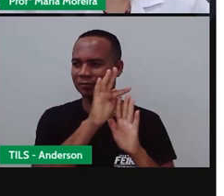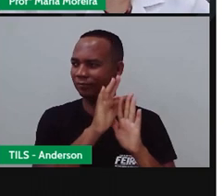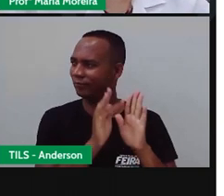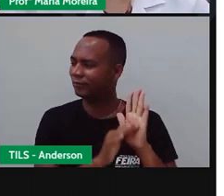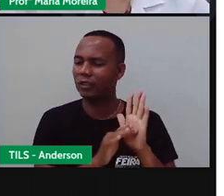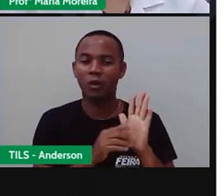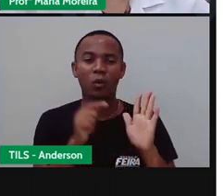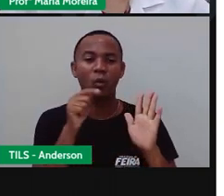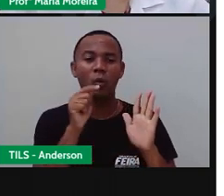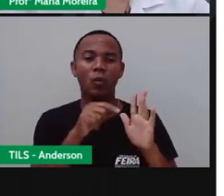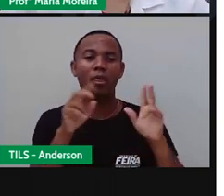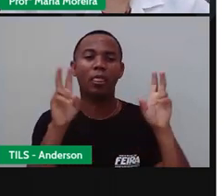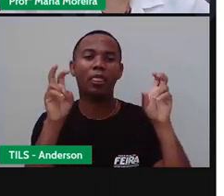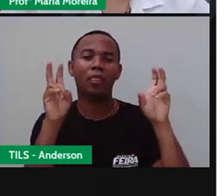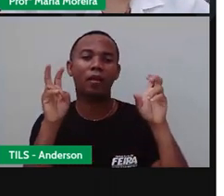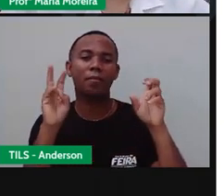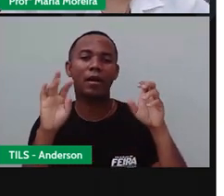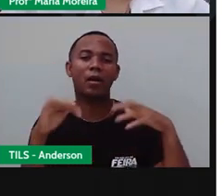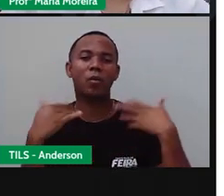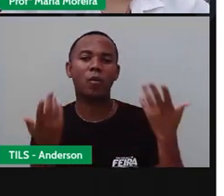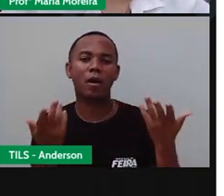Qual é o título do texto?